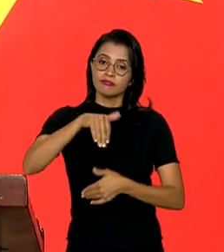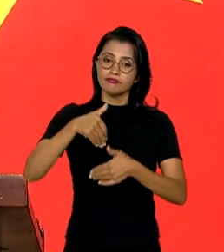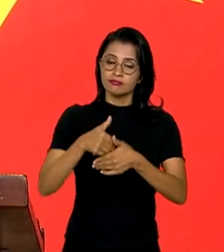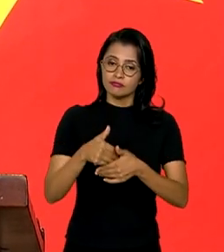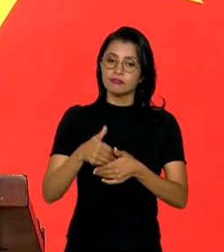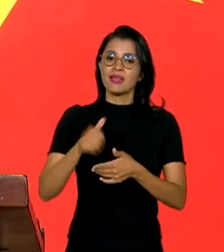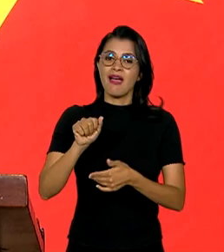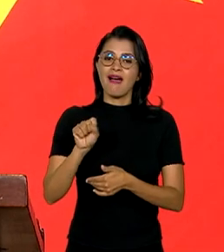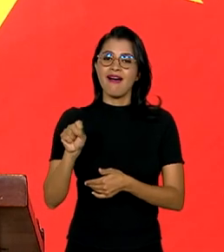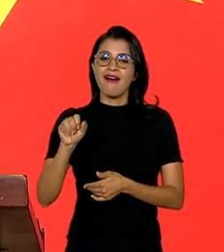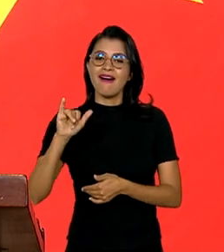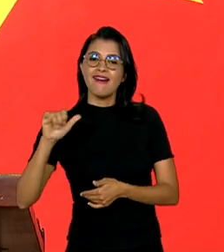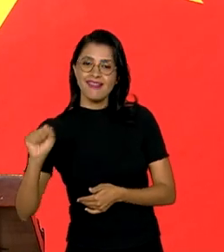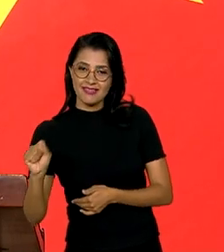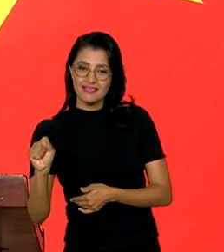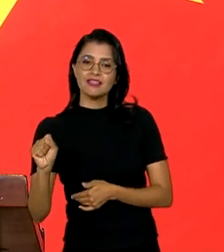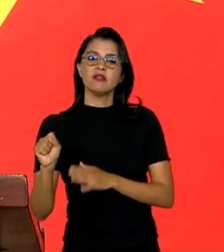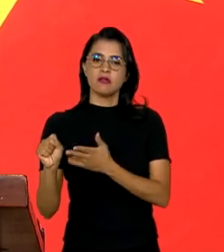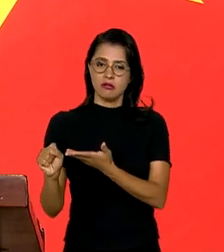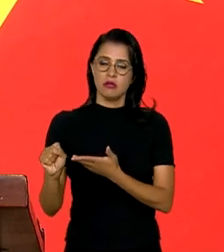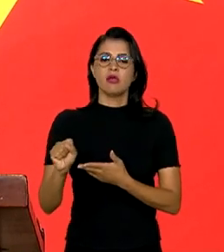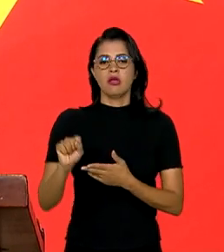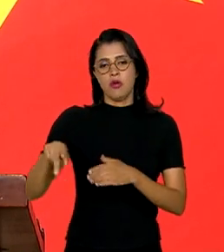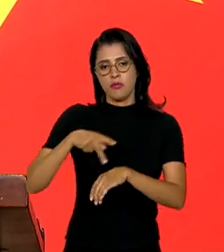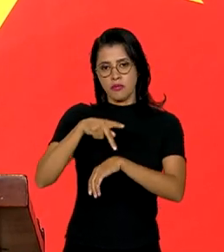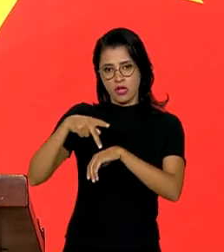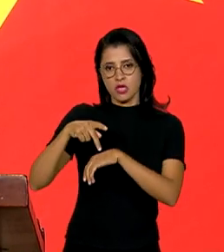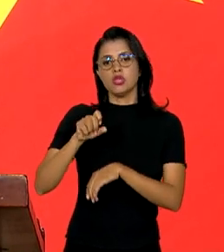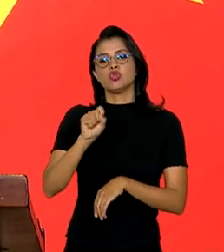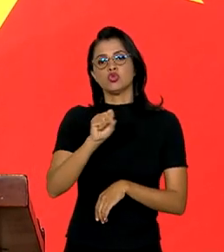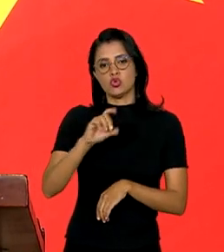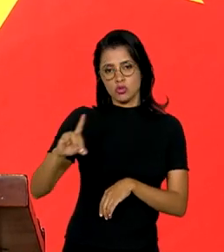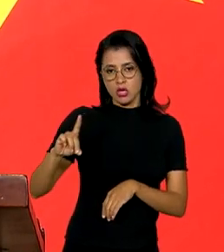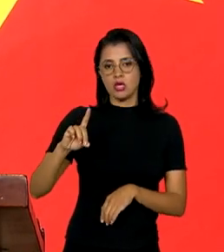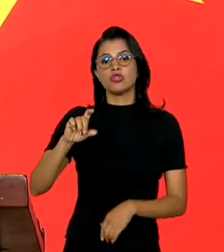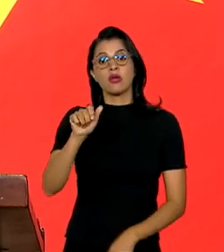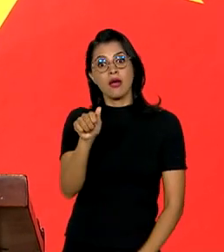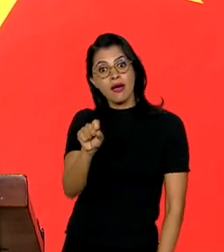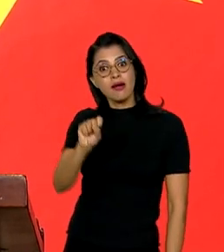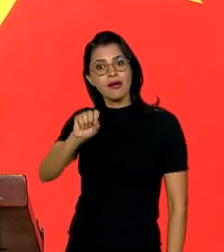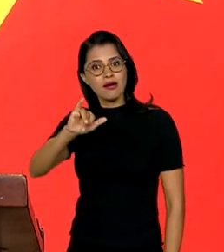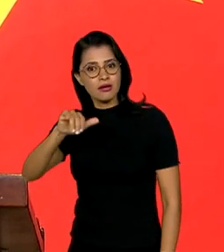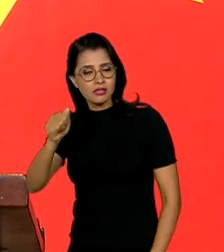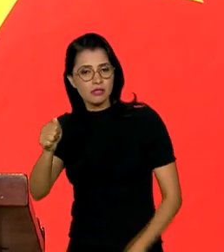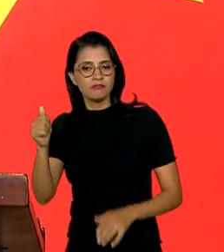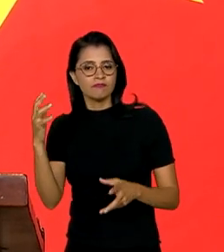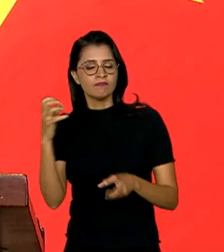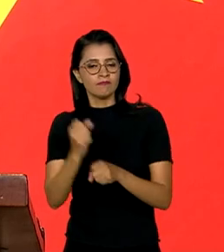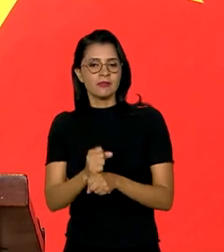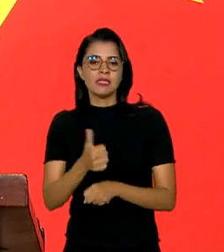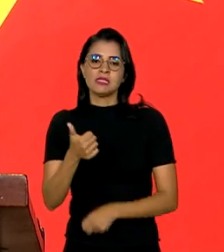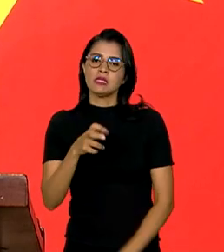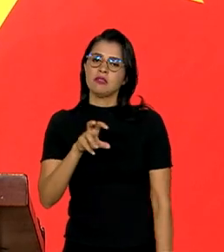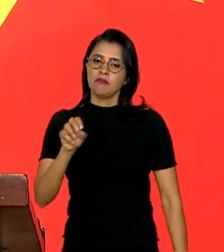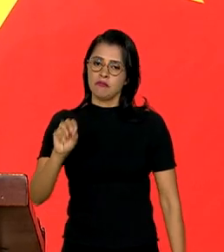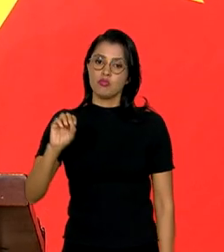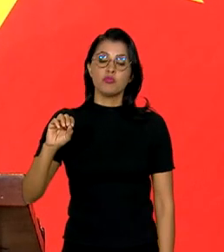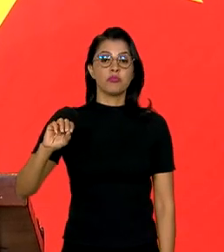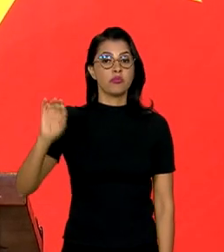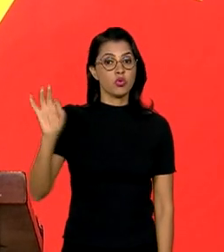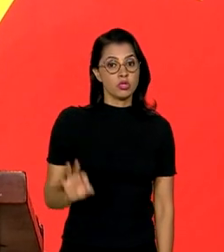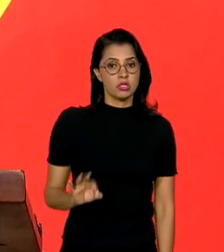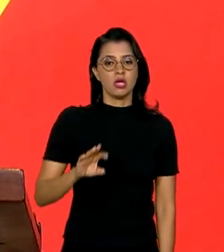Azeana. Os países do Sudeste Azeano correspondem a quase 6,5% do PIB mundial